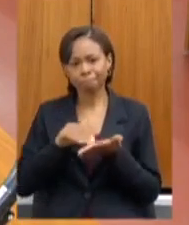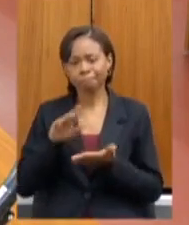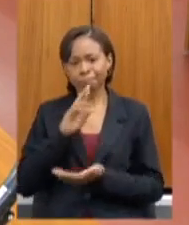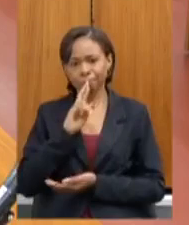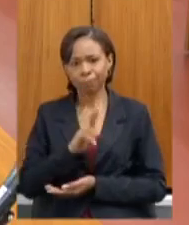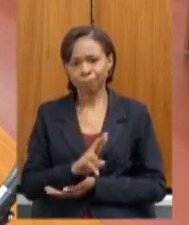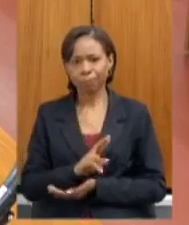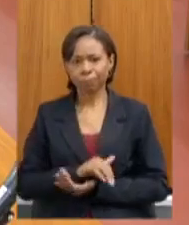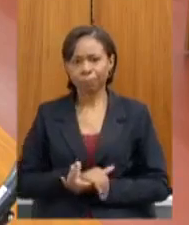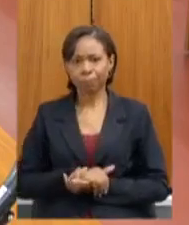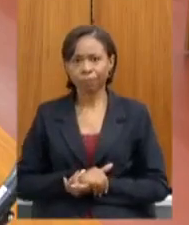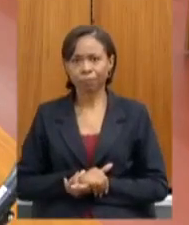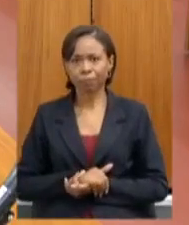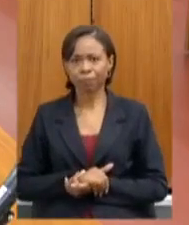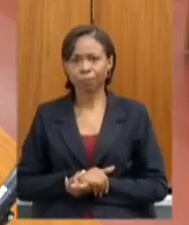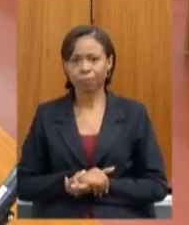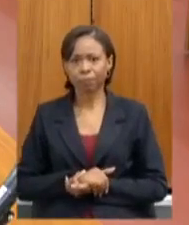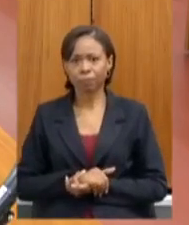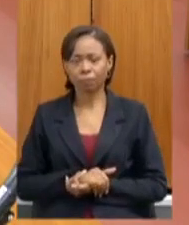Santana